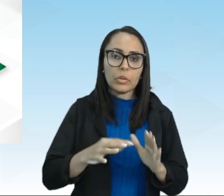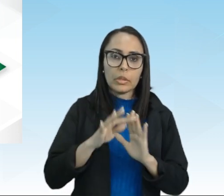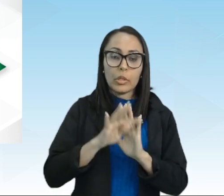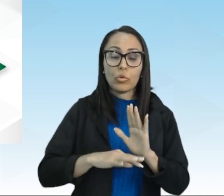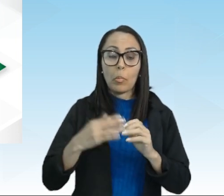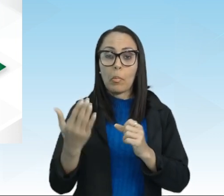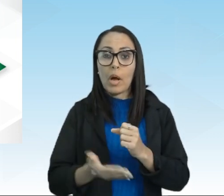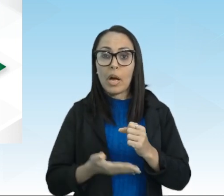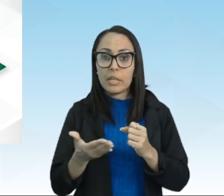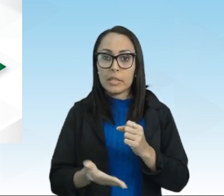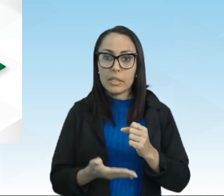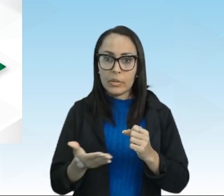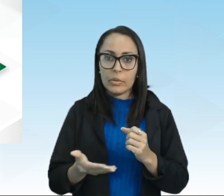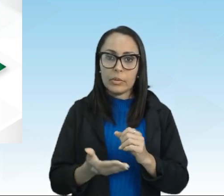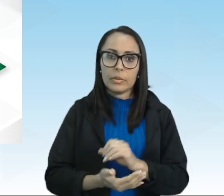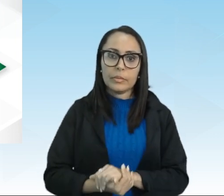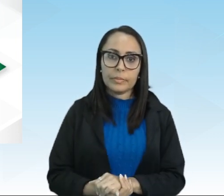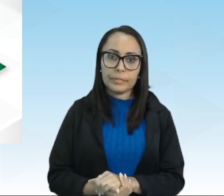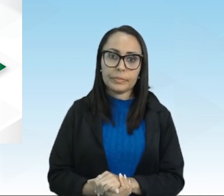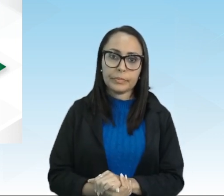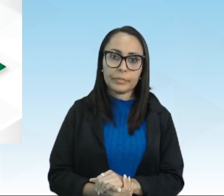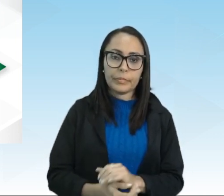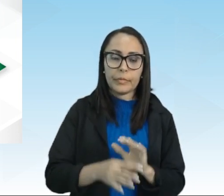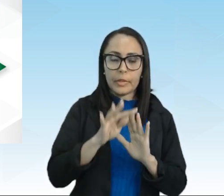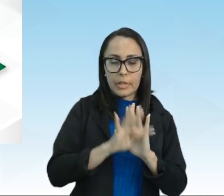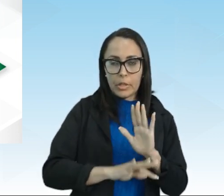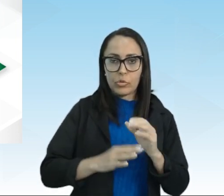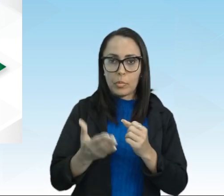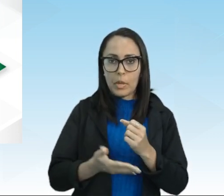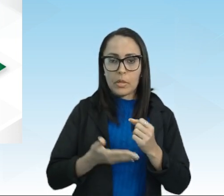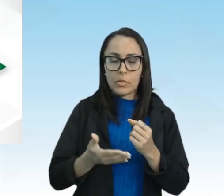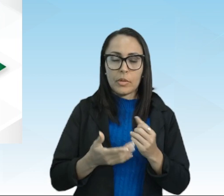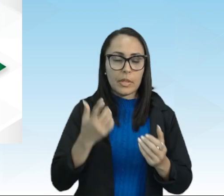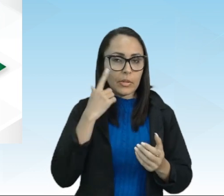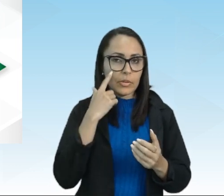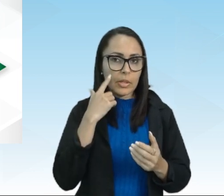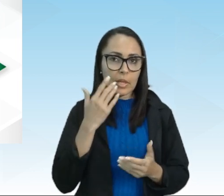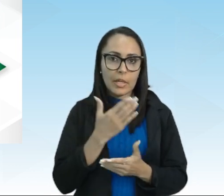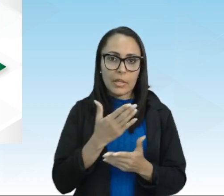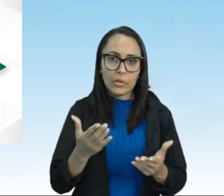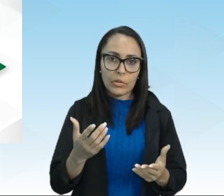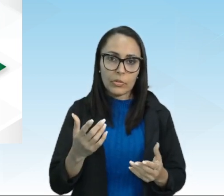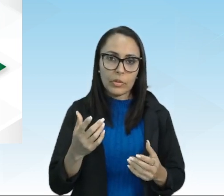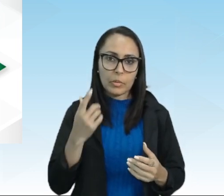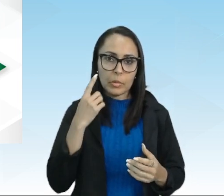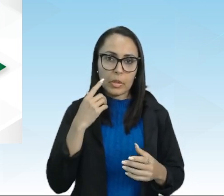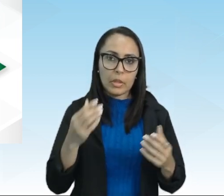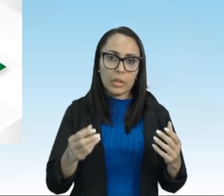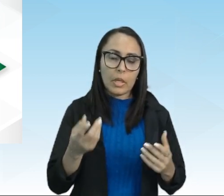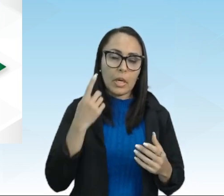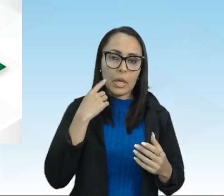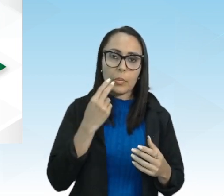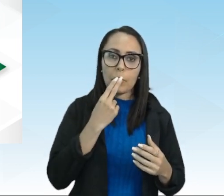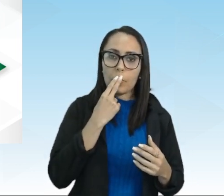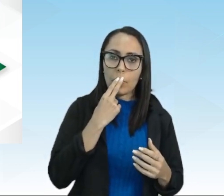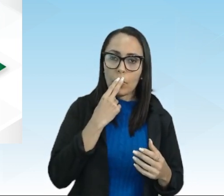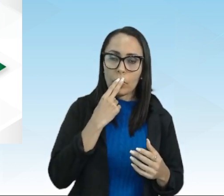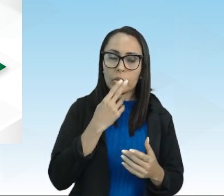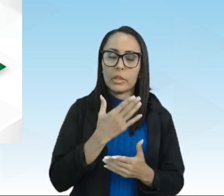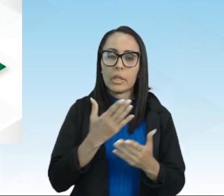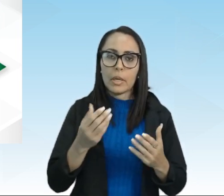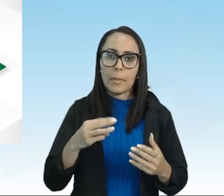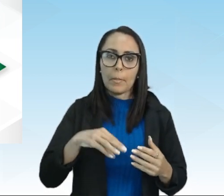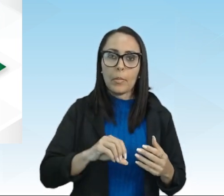base ou de textos bases então nesse caso nós vimos aí a Mônica Lisa que veio da